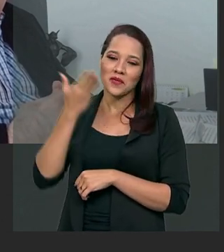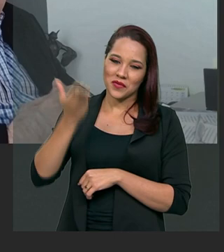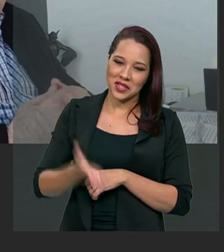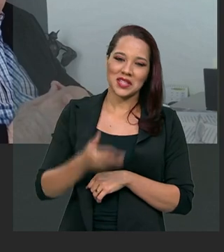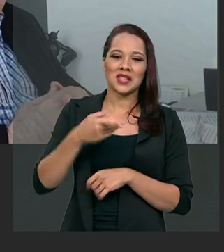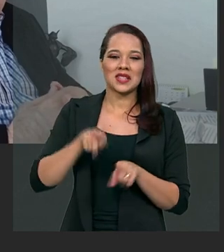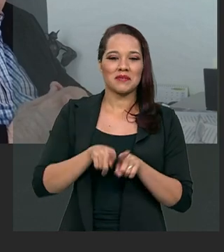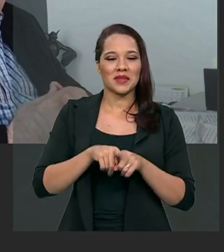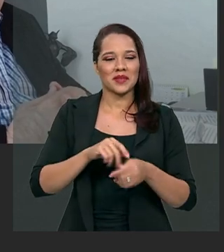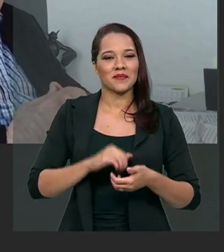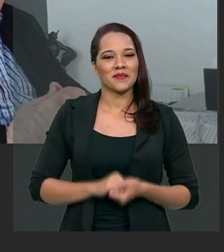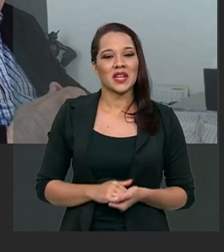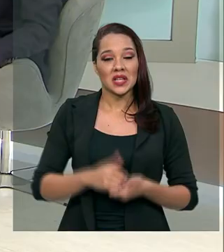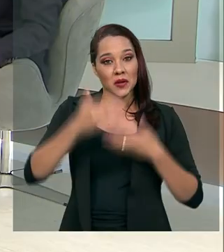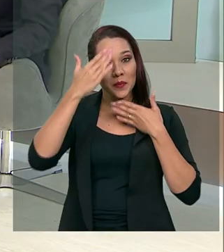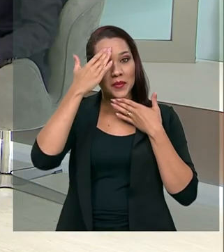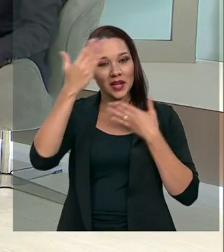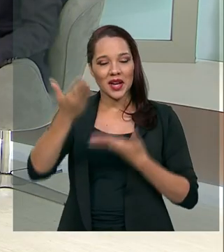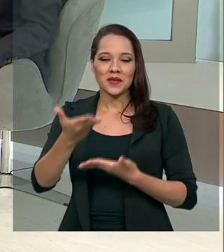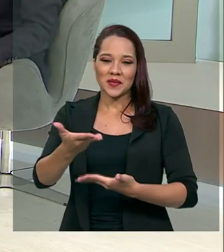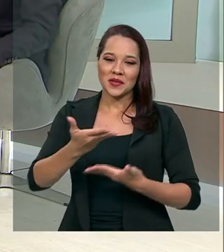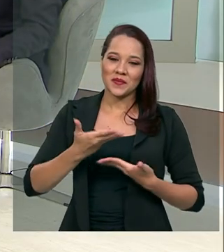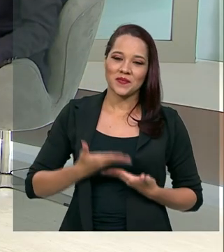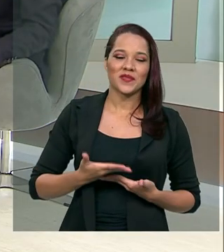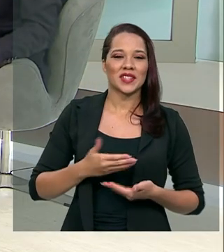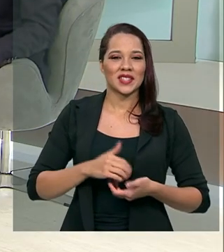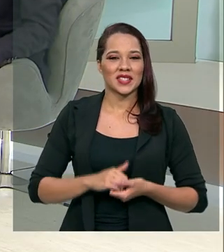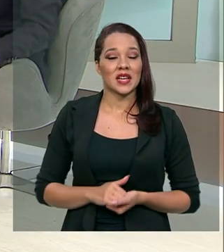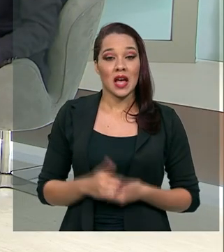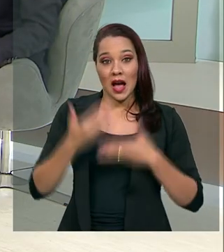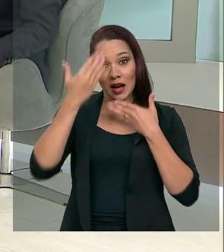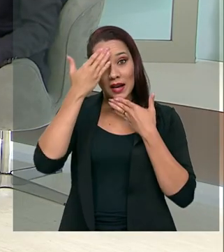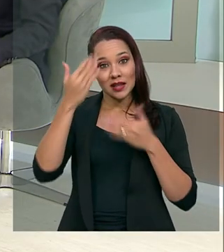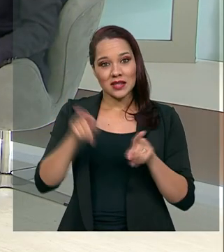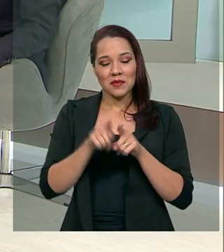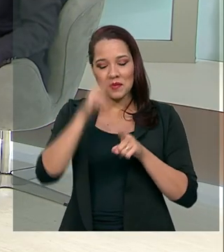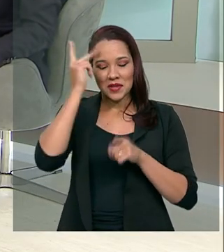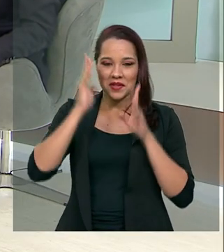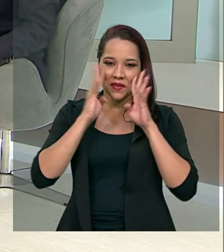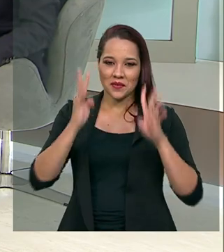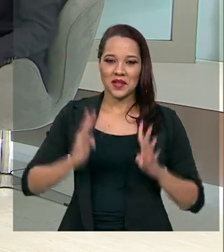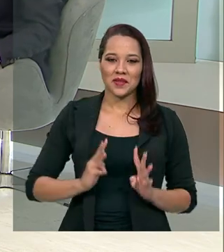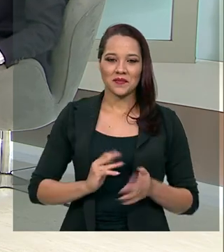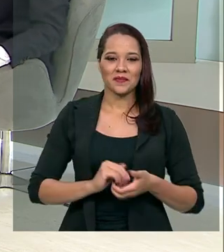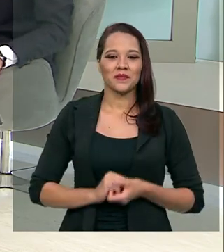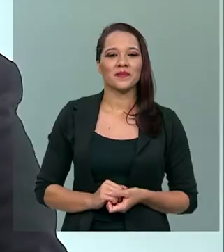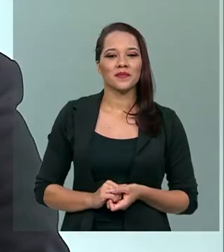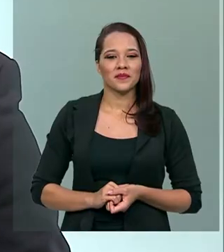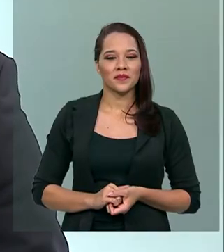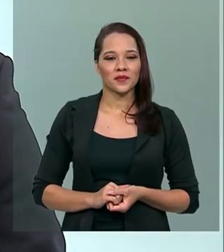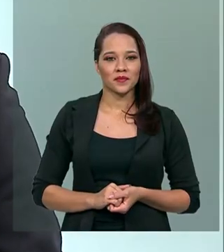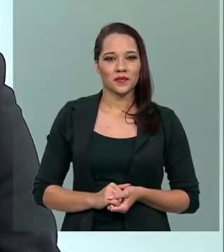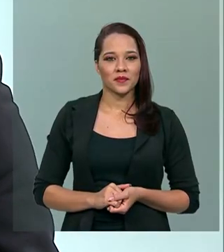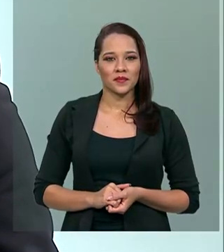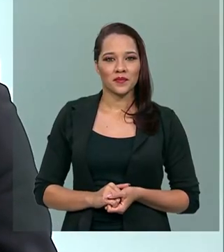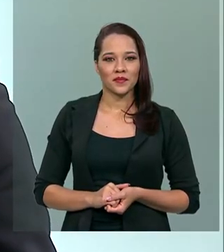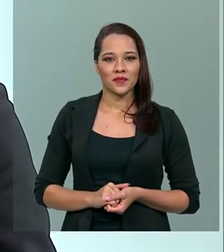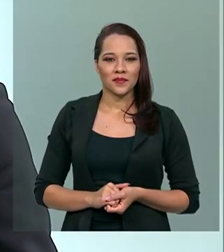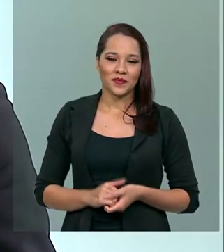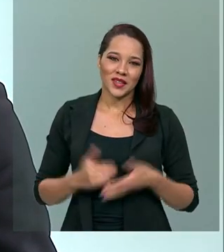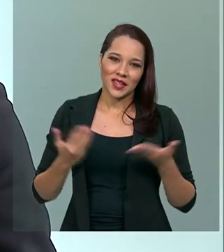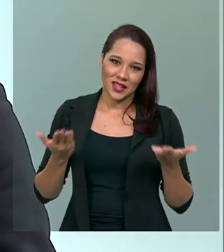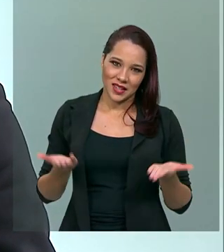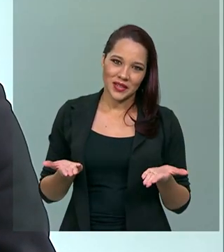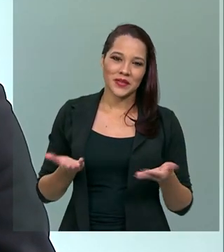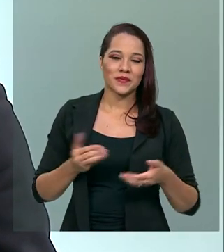Paulo. Então, muito obrigada pelo convite. Agradeço também a nossa audiência. Muito obrigado. Então é